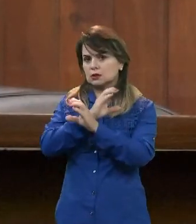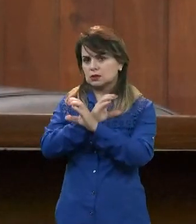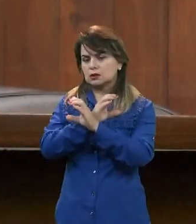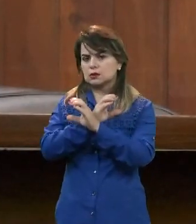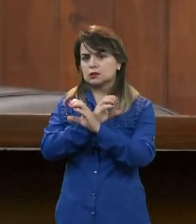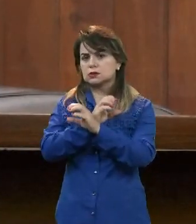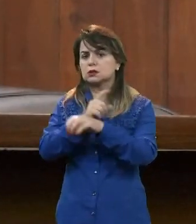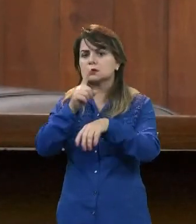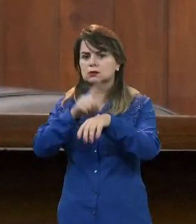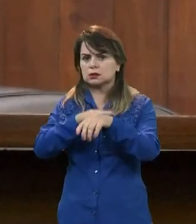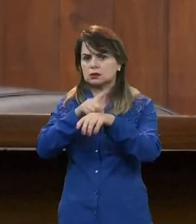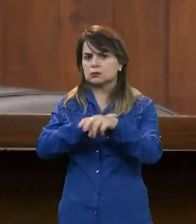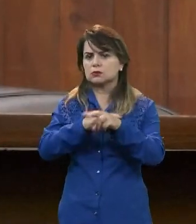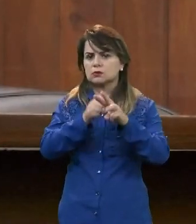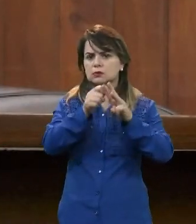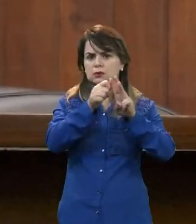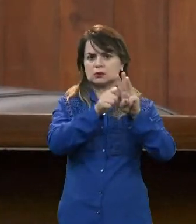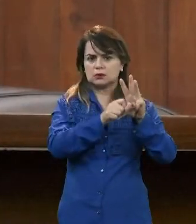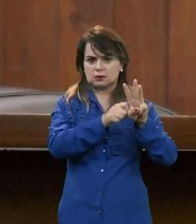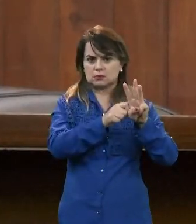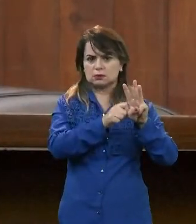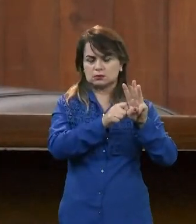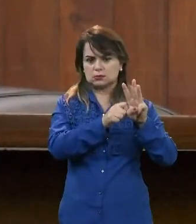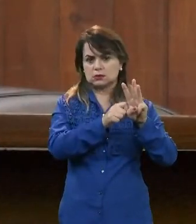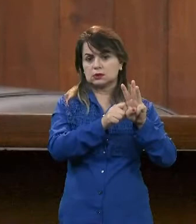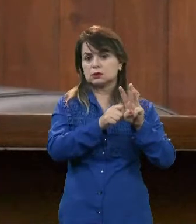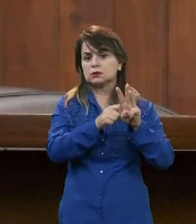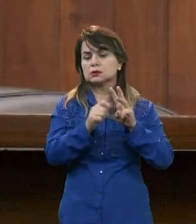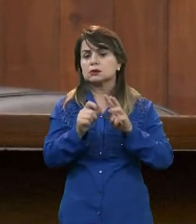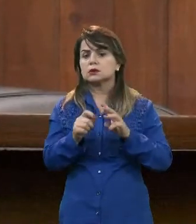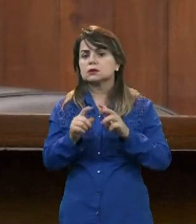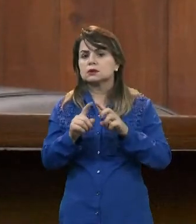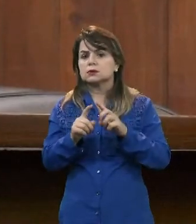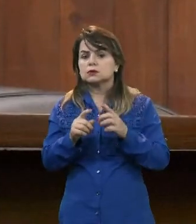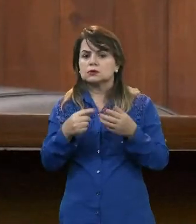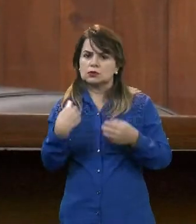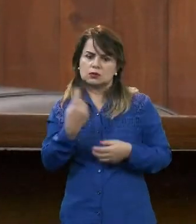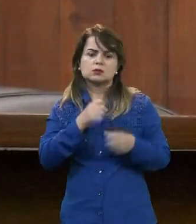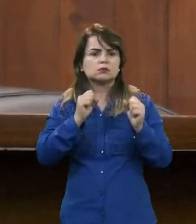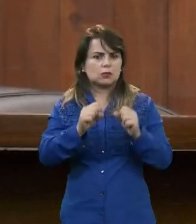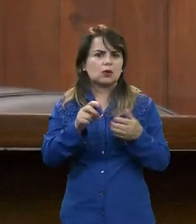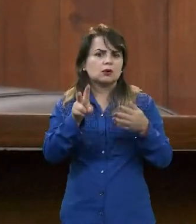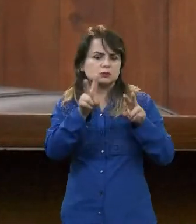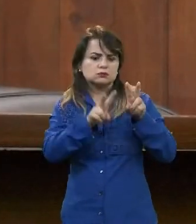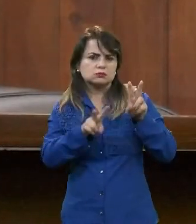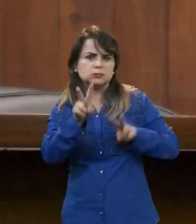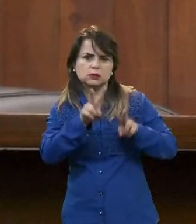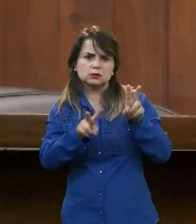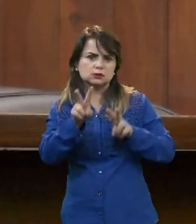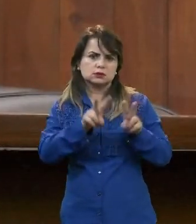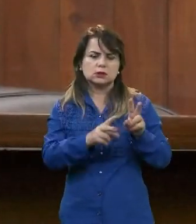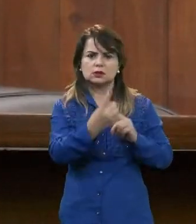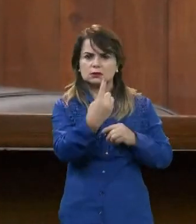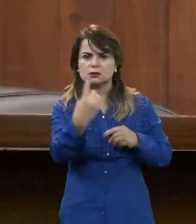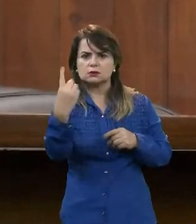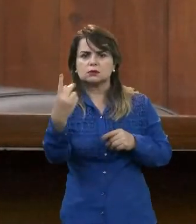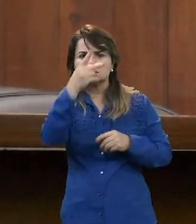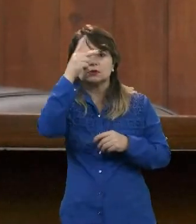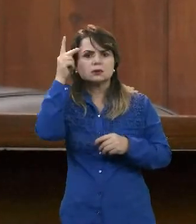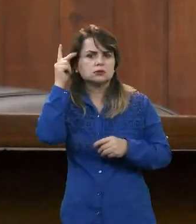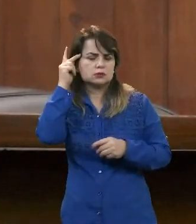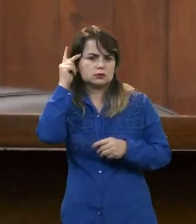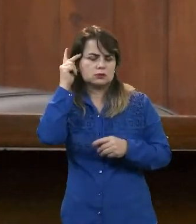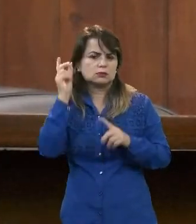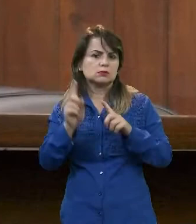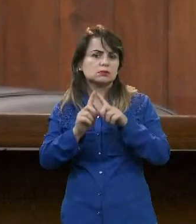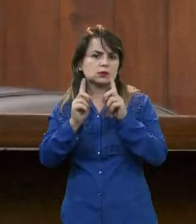três meses. Então, a gente pode atender, analisar caso a caso, mas, em regra geral, acho que conseguimos atender 90